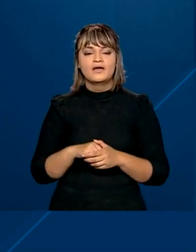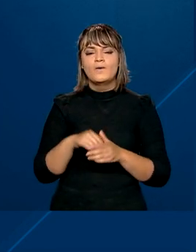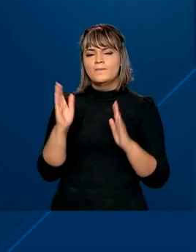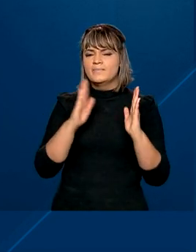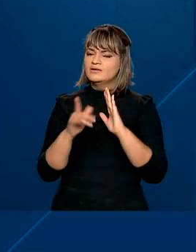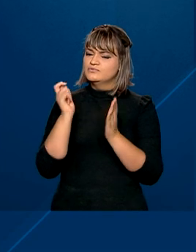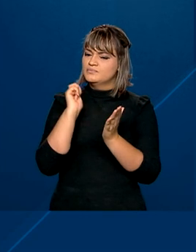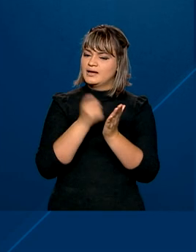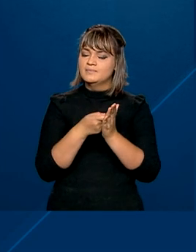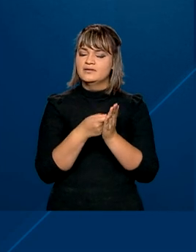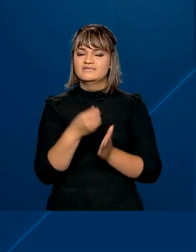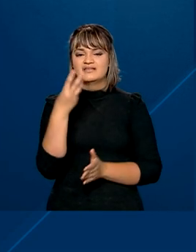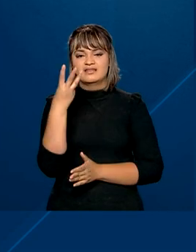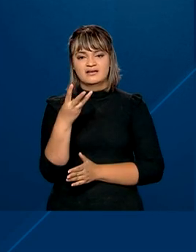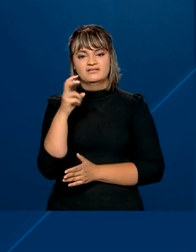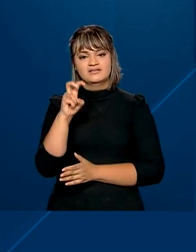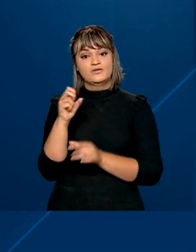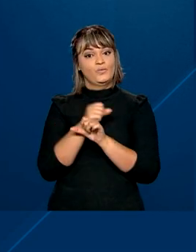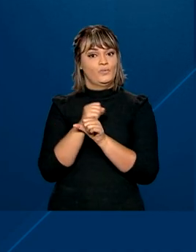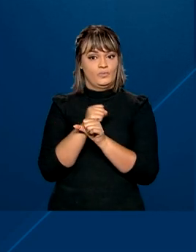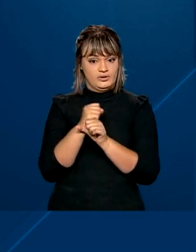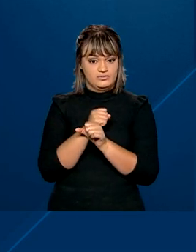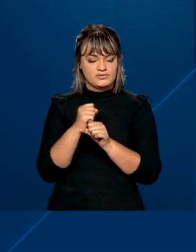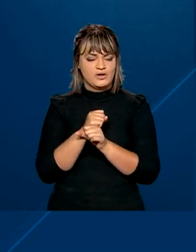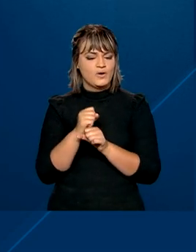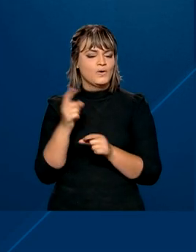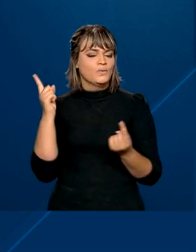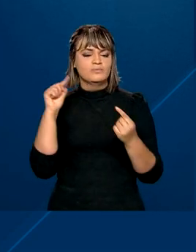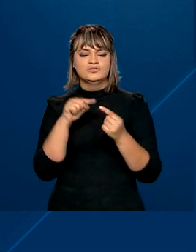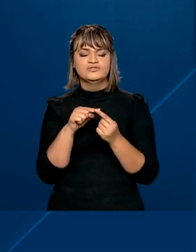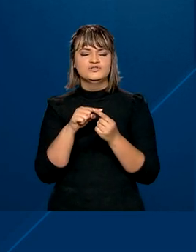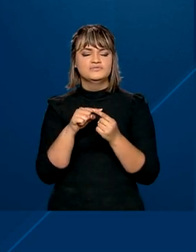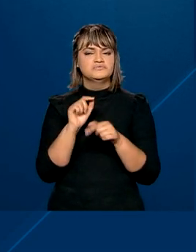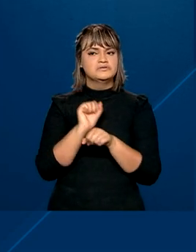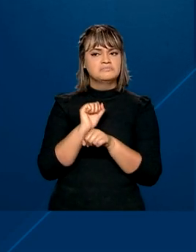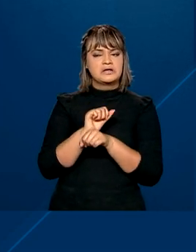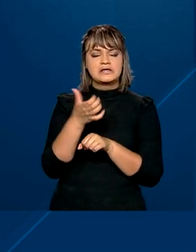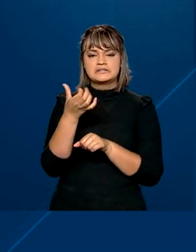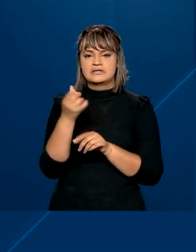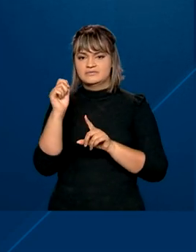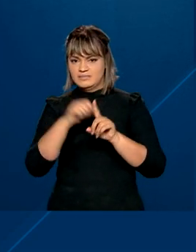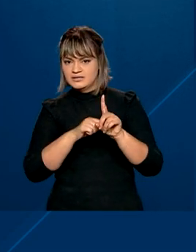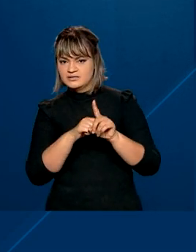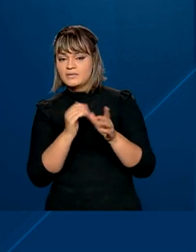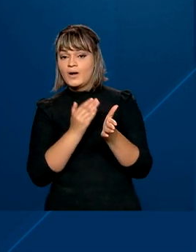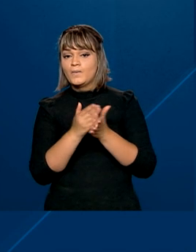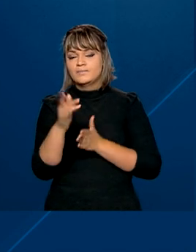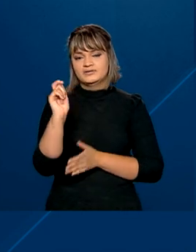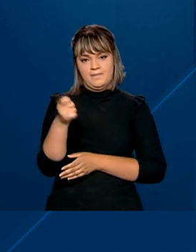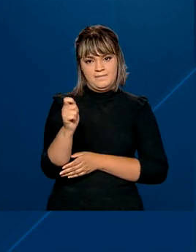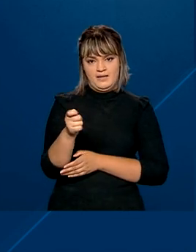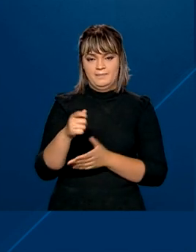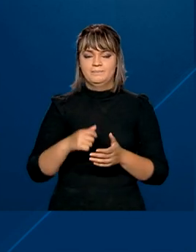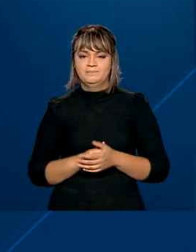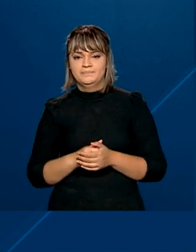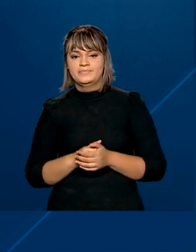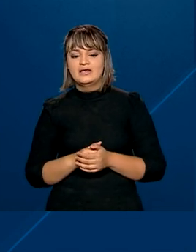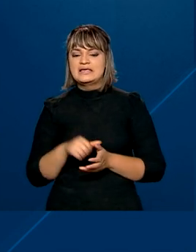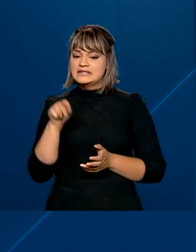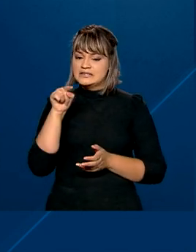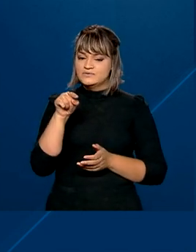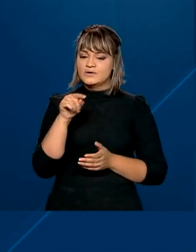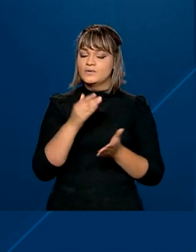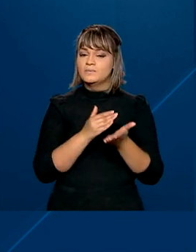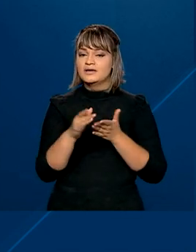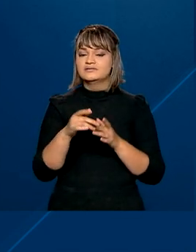pagamento será de 35 anos, com opção de carência de seis meses para início do pagamento. A medida